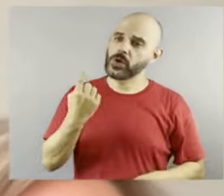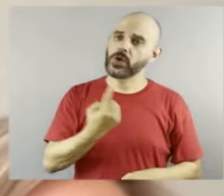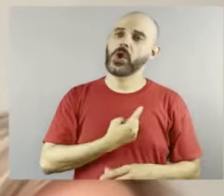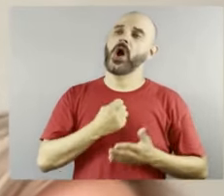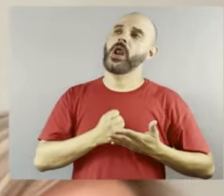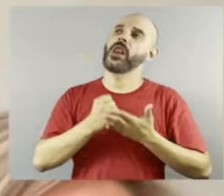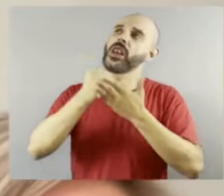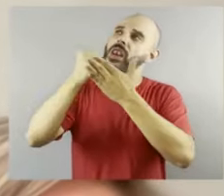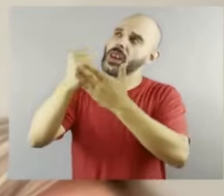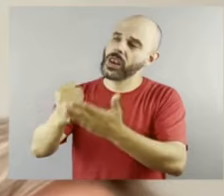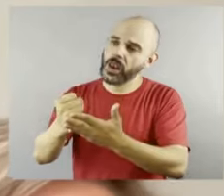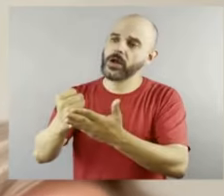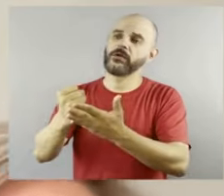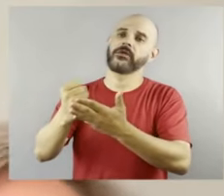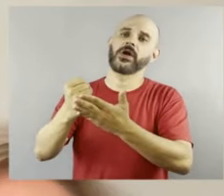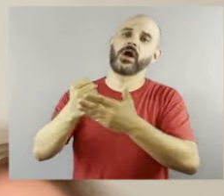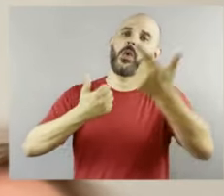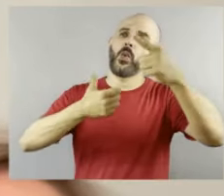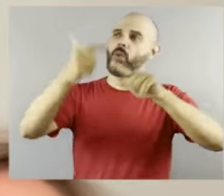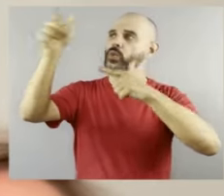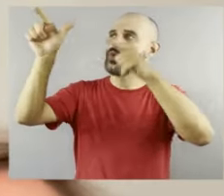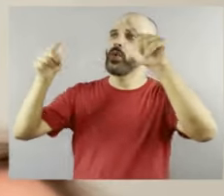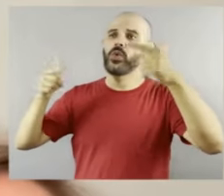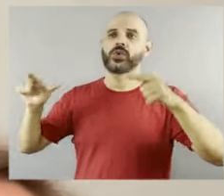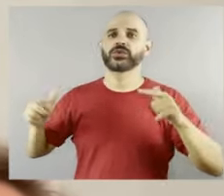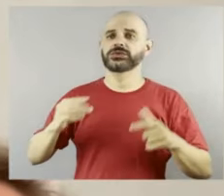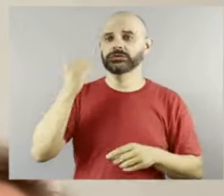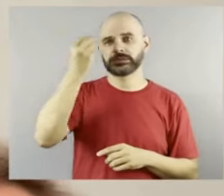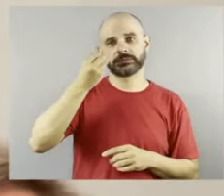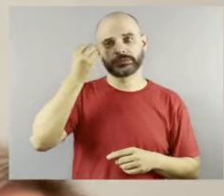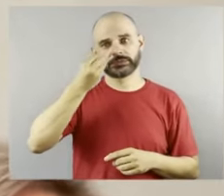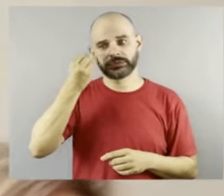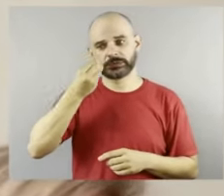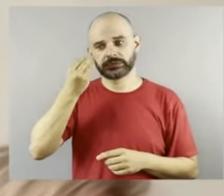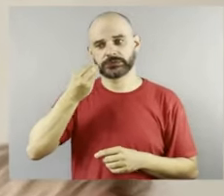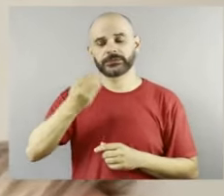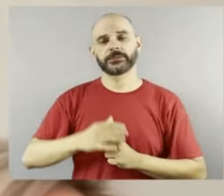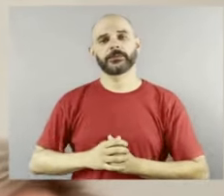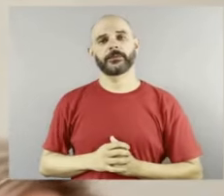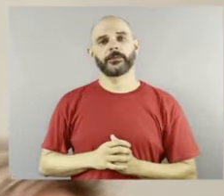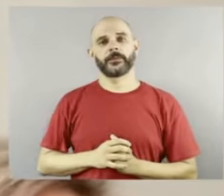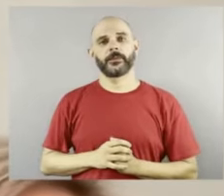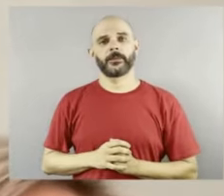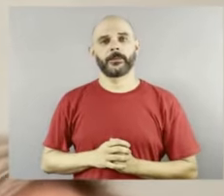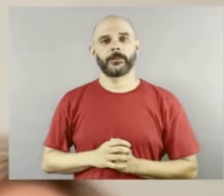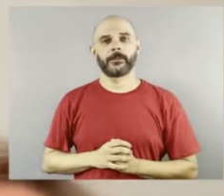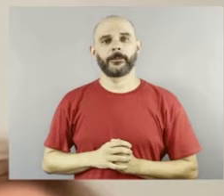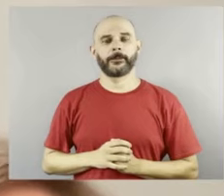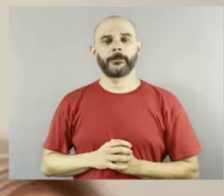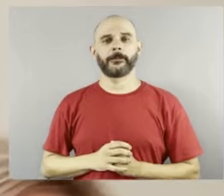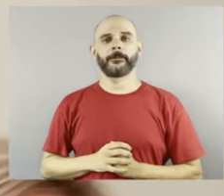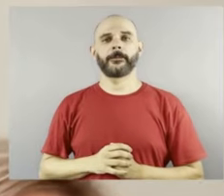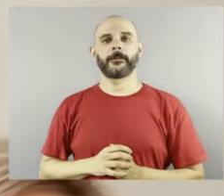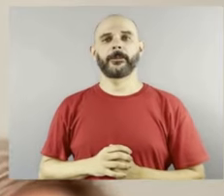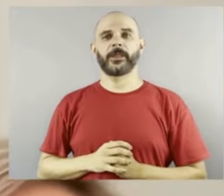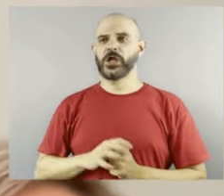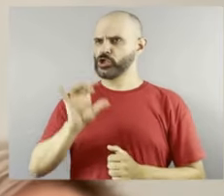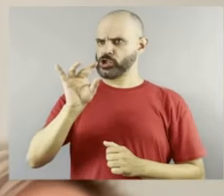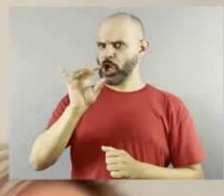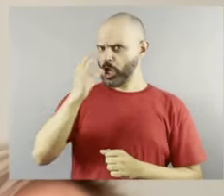outras experiências que não as, digamos, as de sucesso, né,